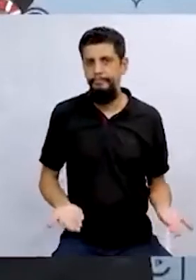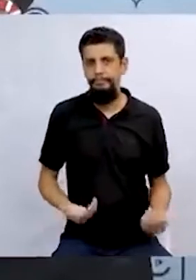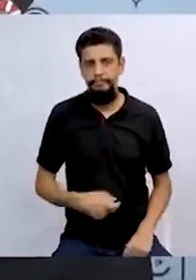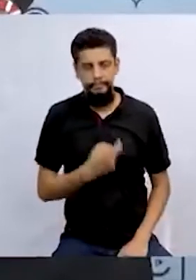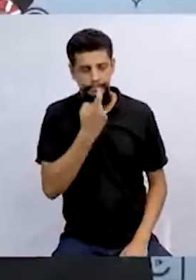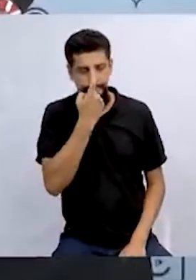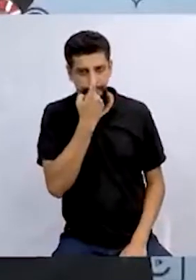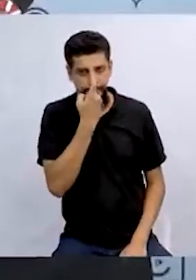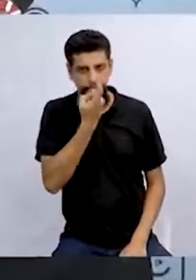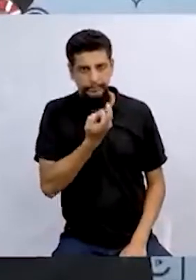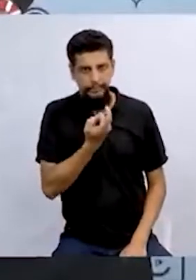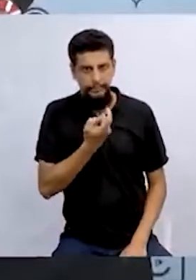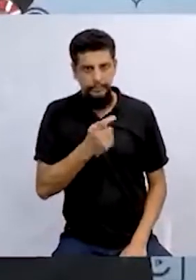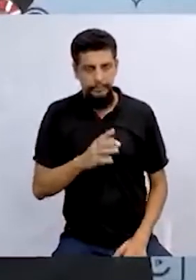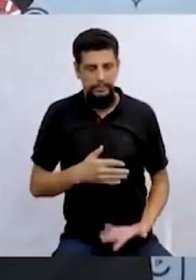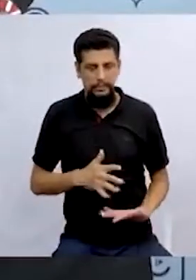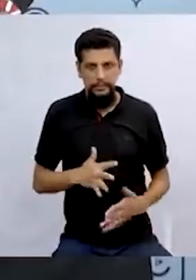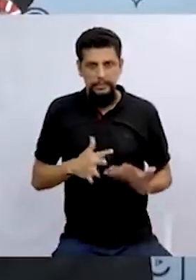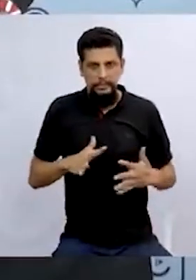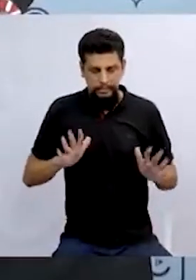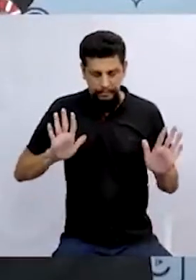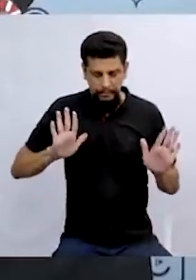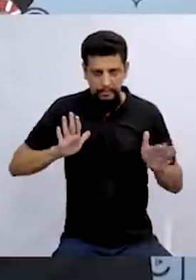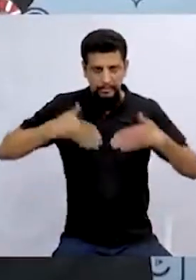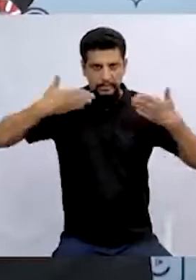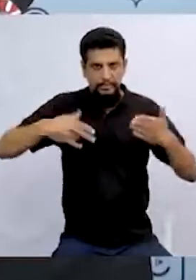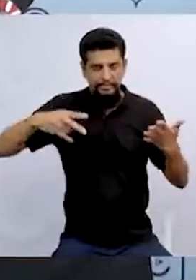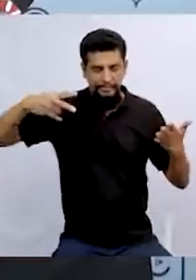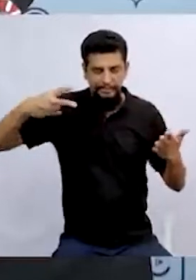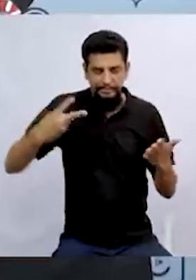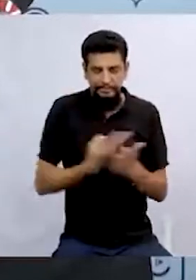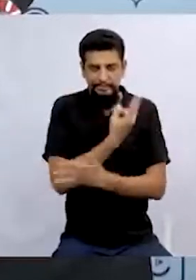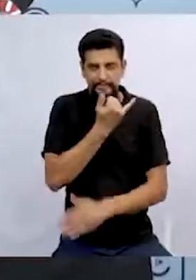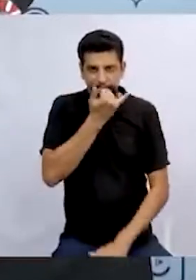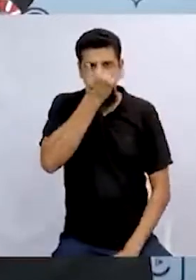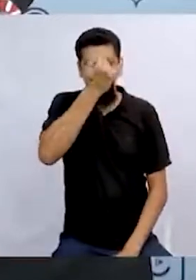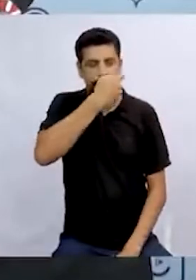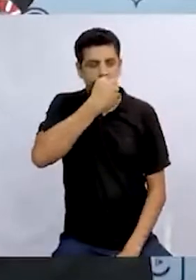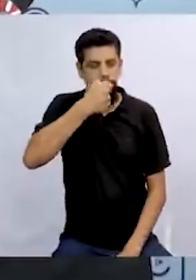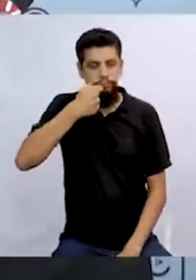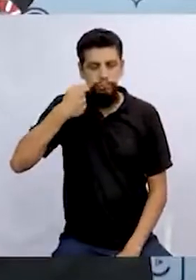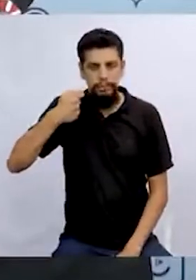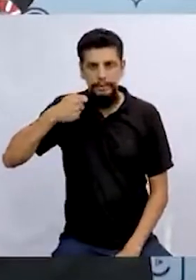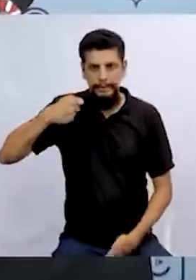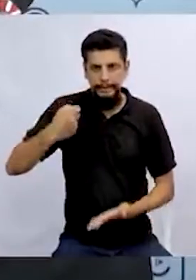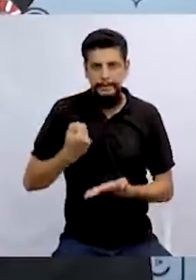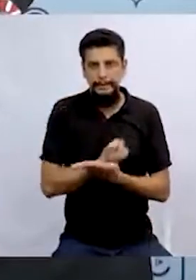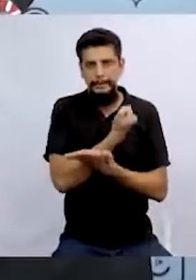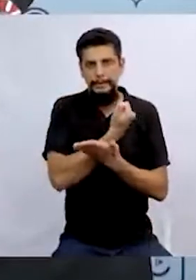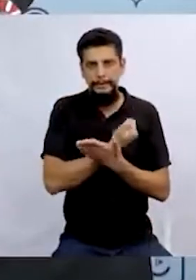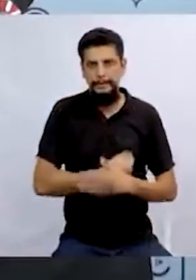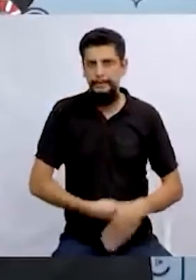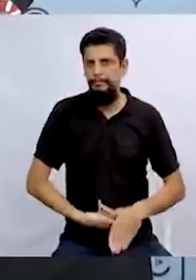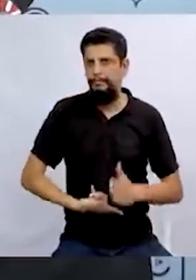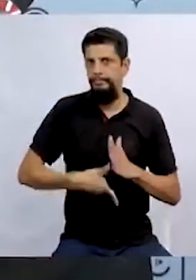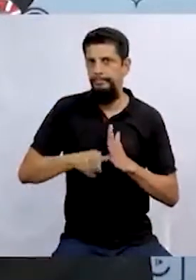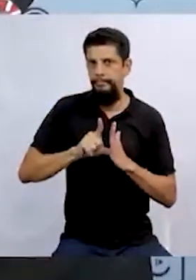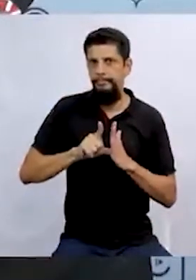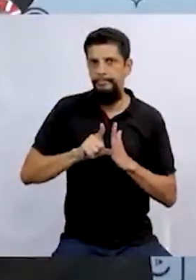E a bruxa, estremecida de susto, borrava o rosto inteiro de batom. Antes